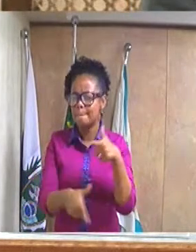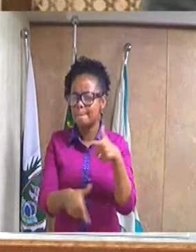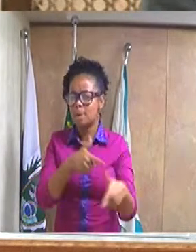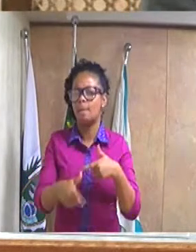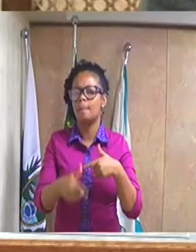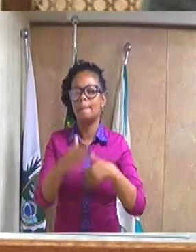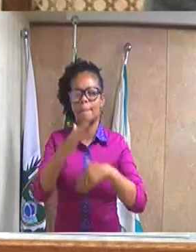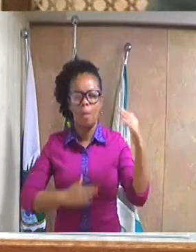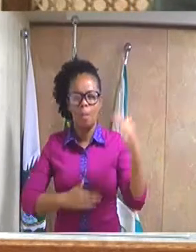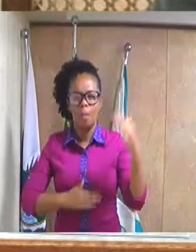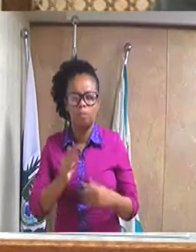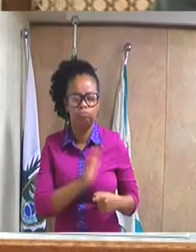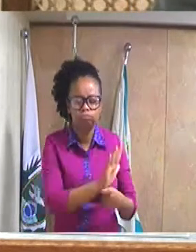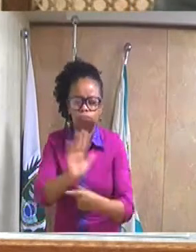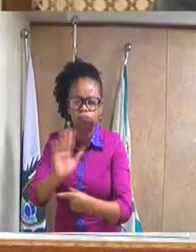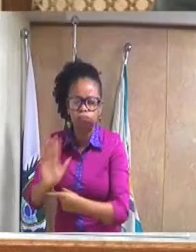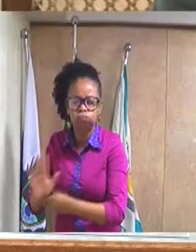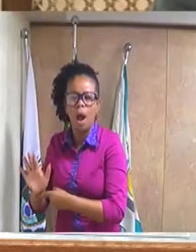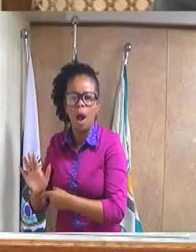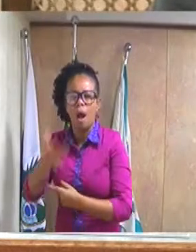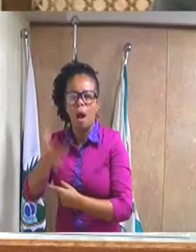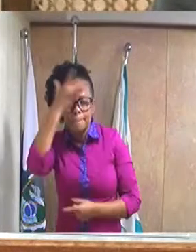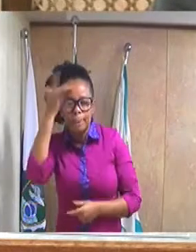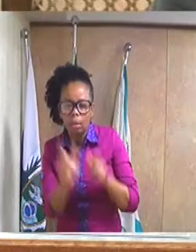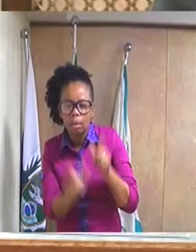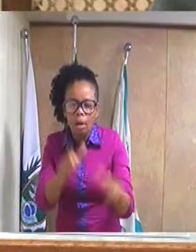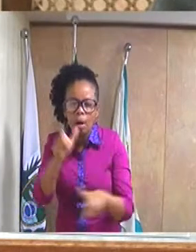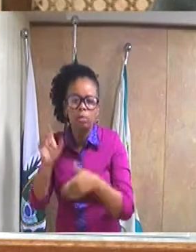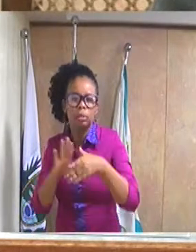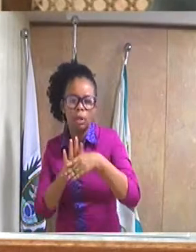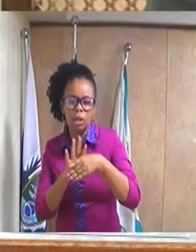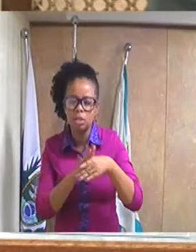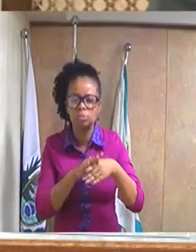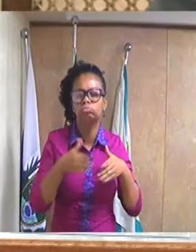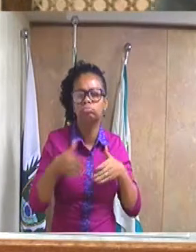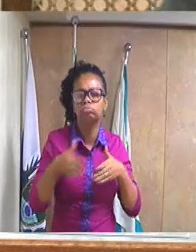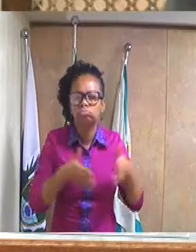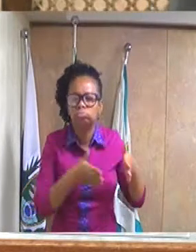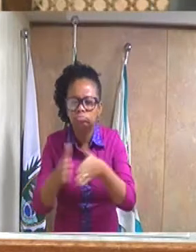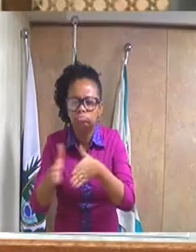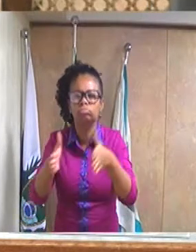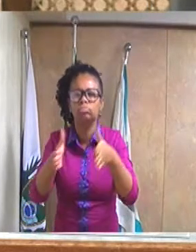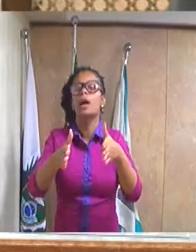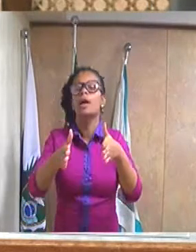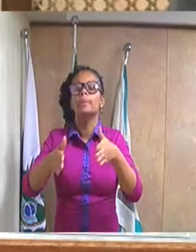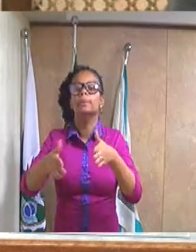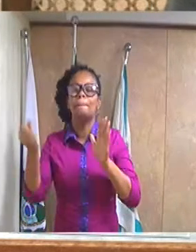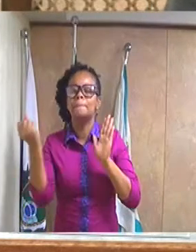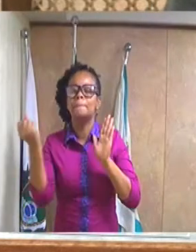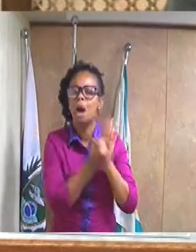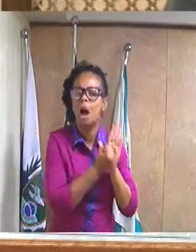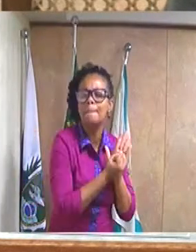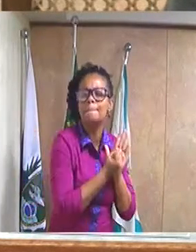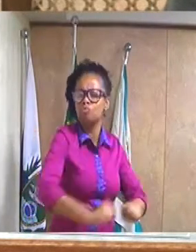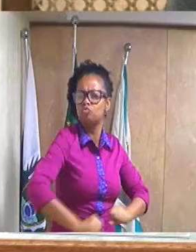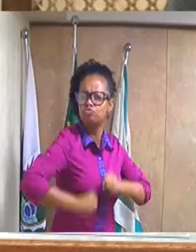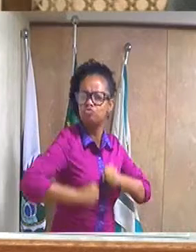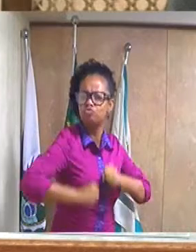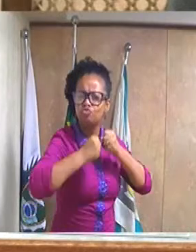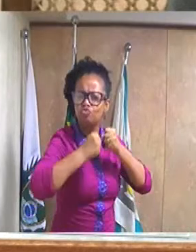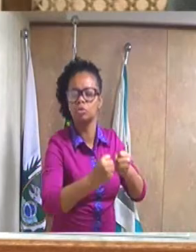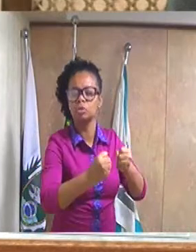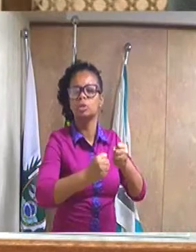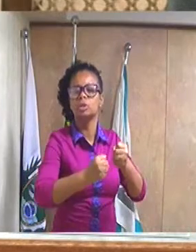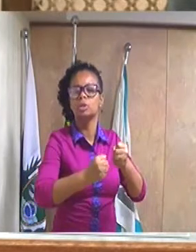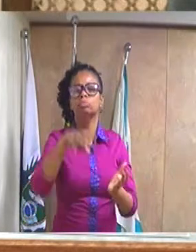duques caxienses, construindo uma trajetória profissional marcada pelo engajamento em prol da implementação de